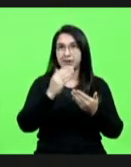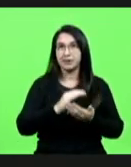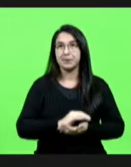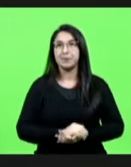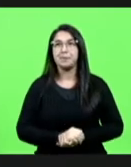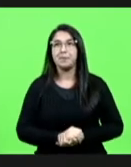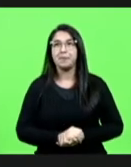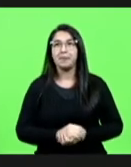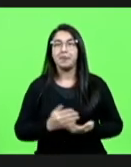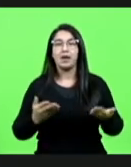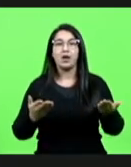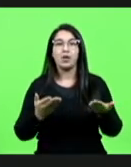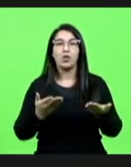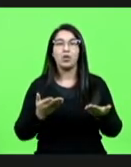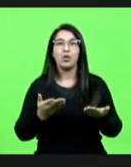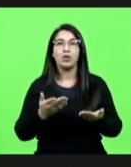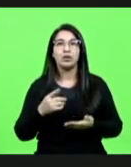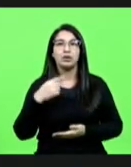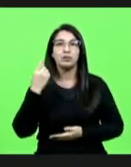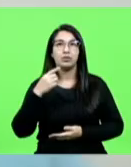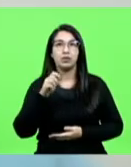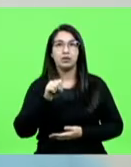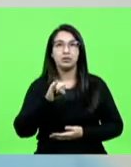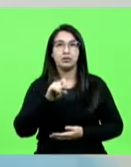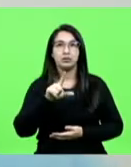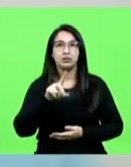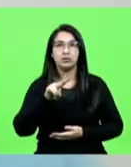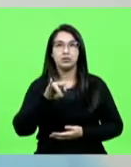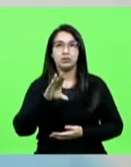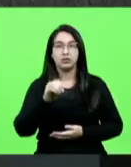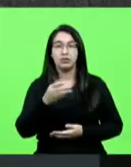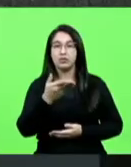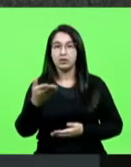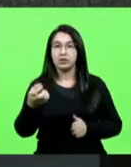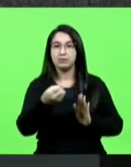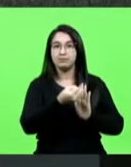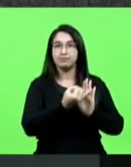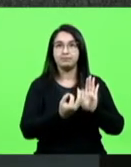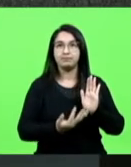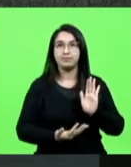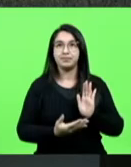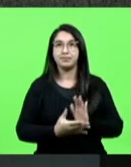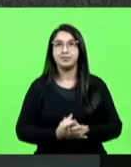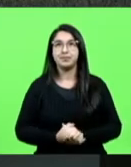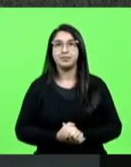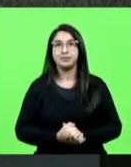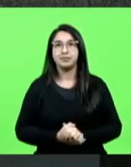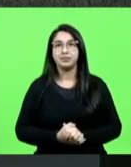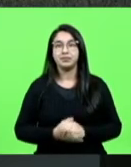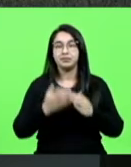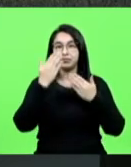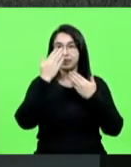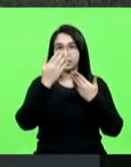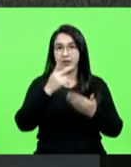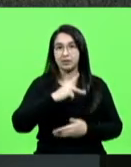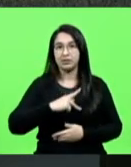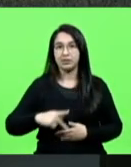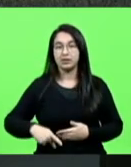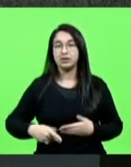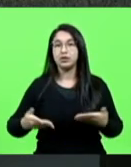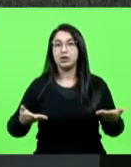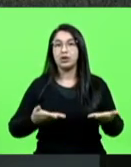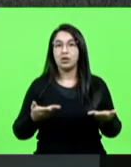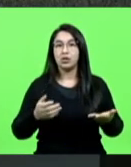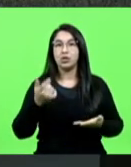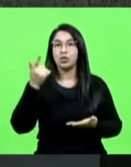Deputado Silvio, retomando, então, a sua relatoria. Ok, obrigado, senhora presidente. Vamos para mais um projeto